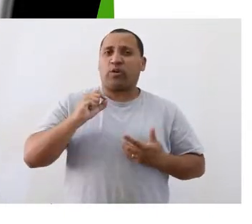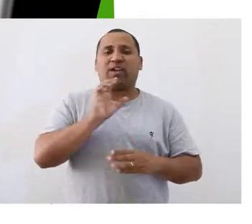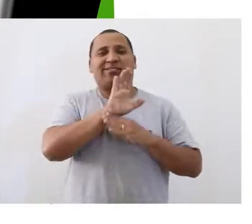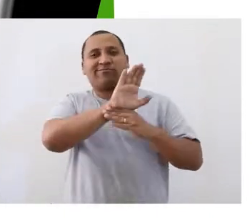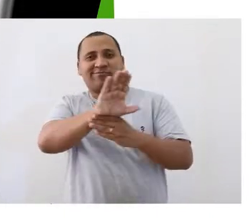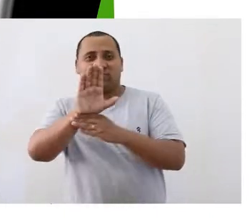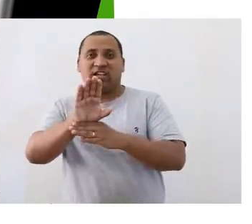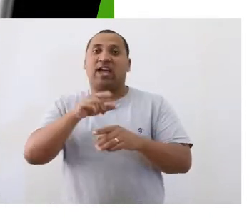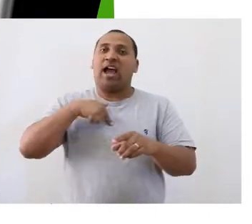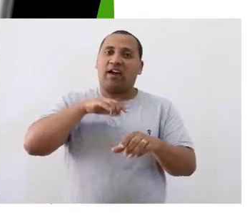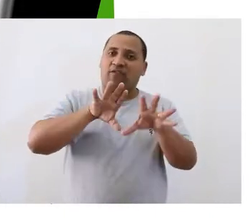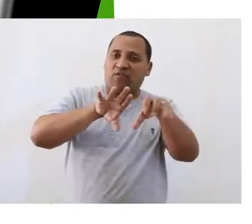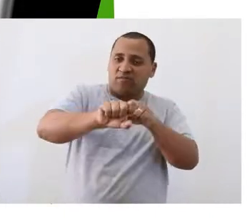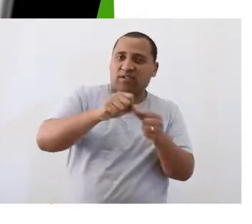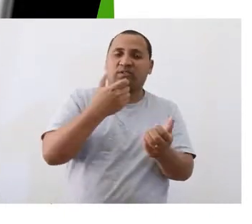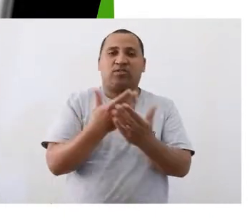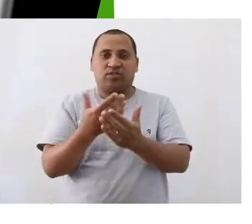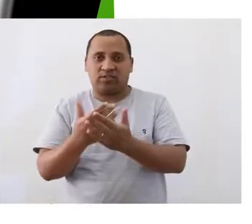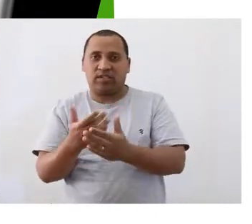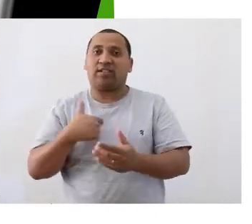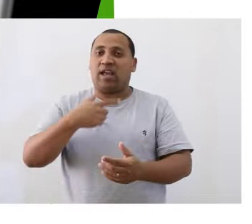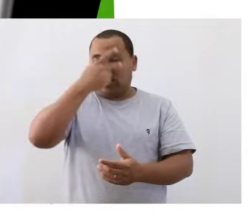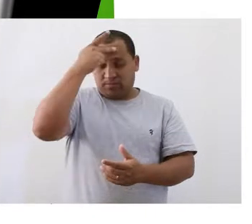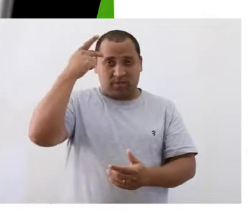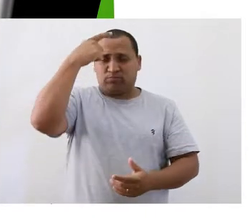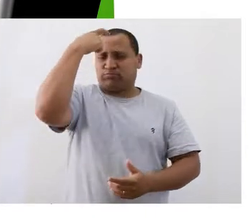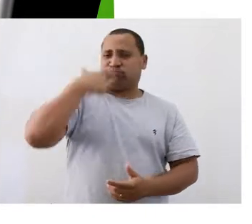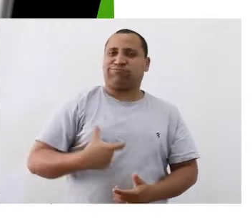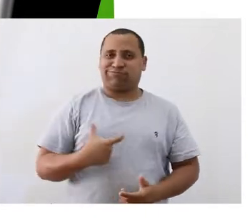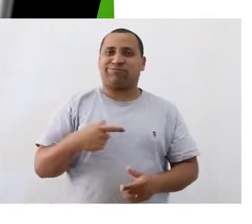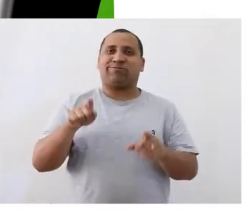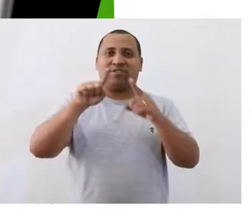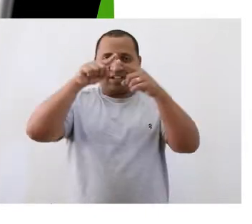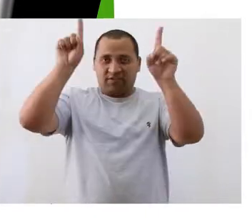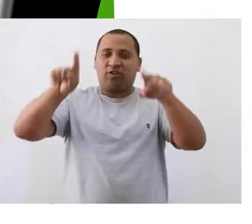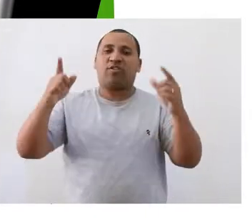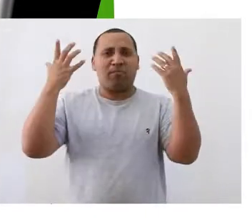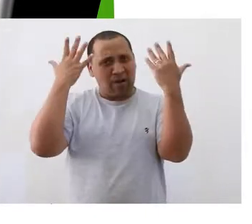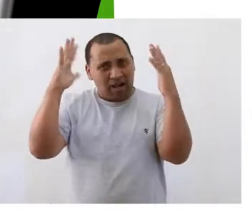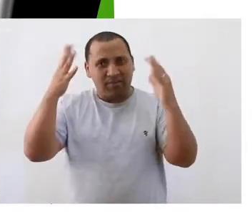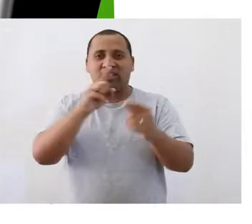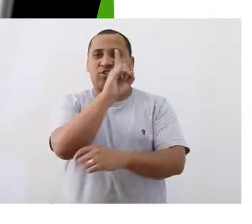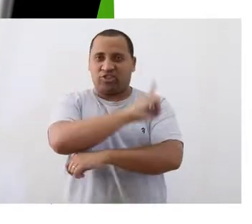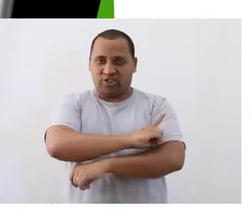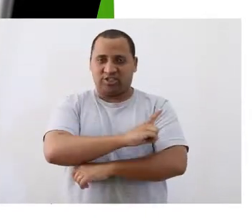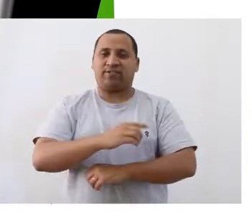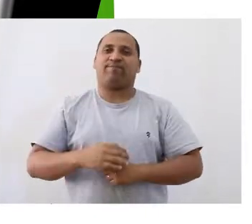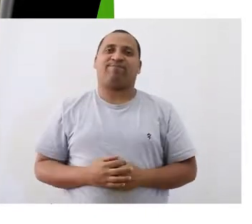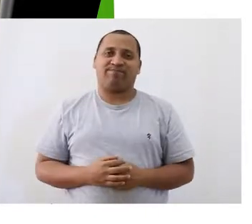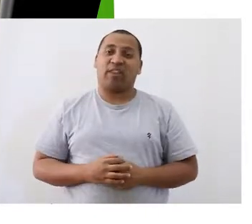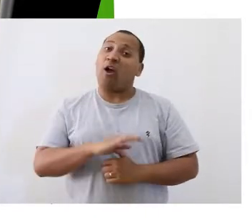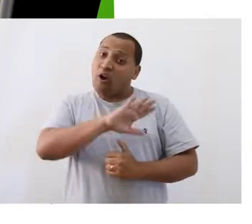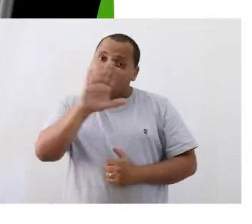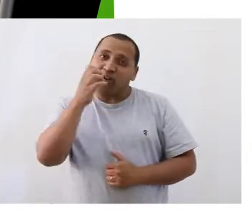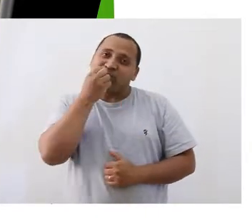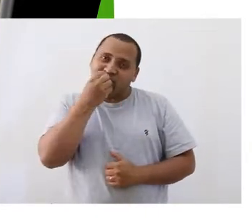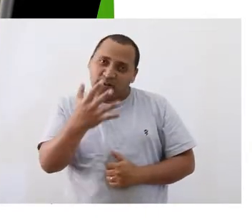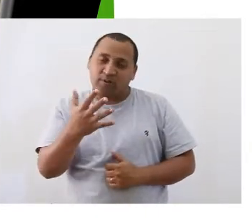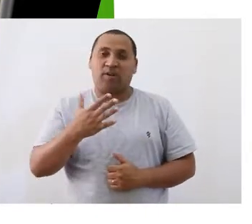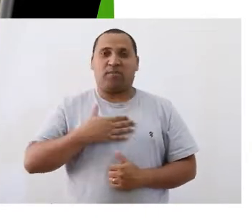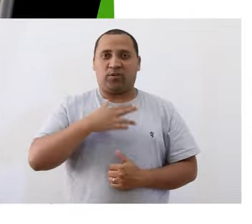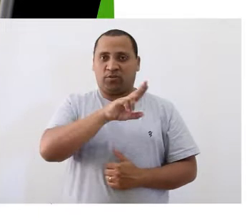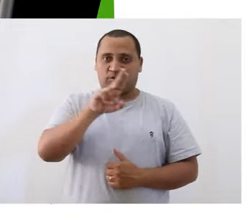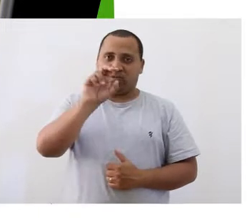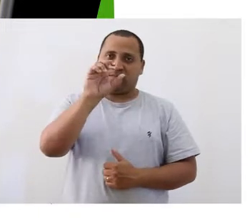para a formação de estudantes e cidadãos. Servidores públicos, parabéns pelo seu dia! Olá, tudo bom?